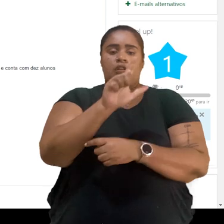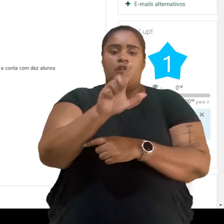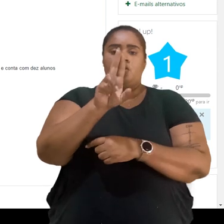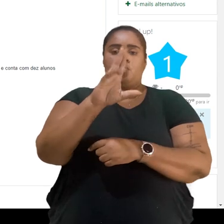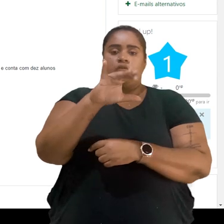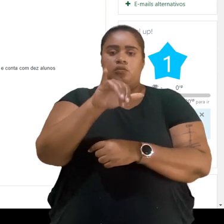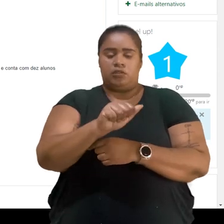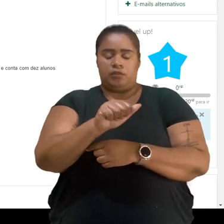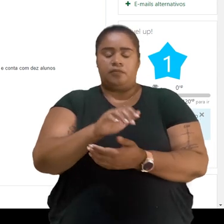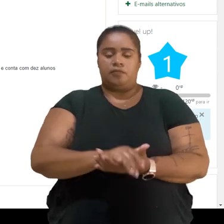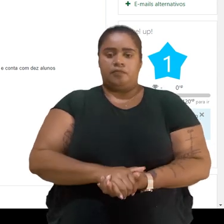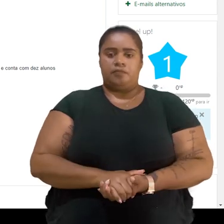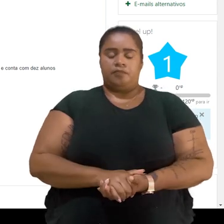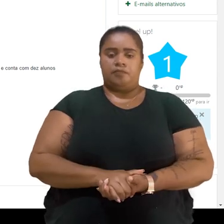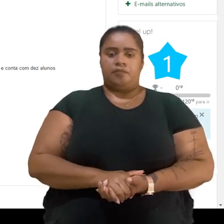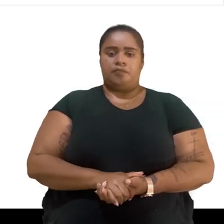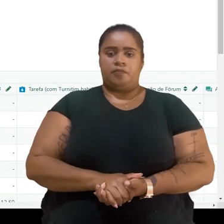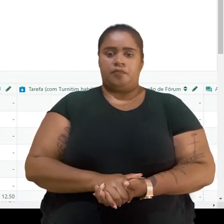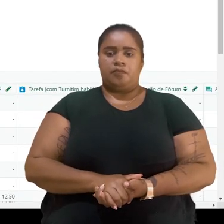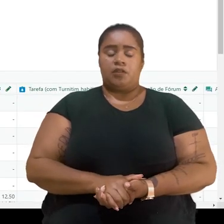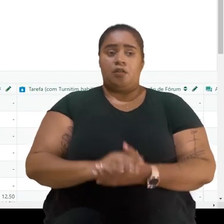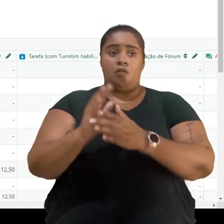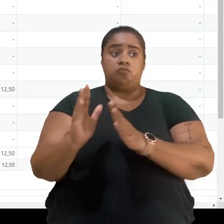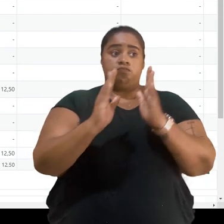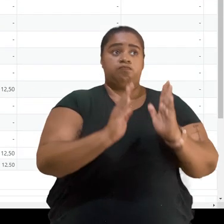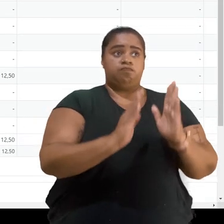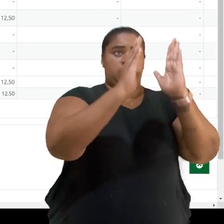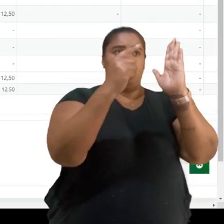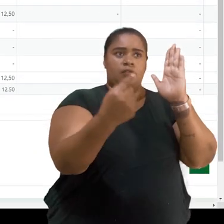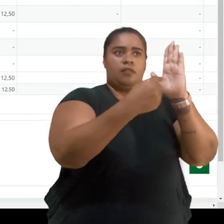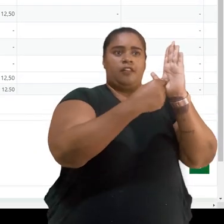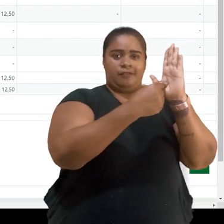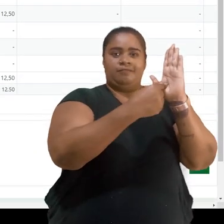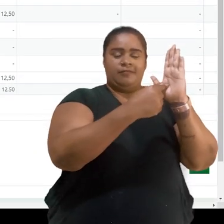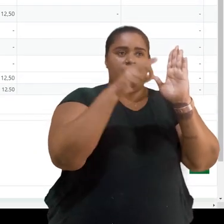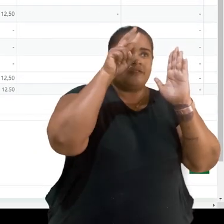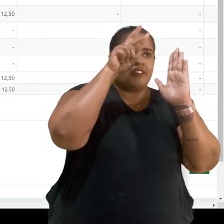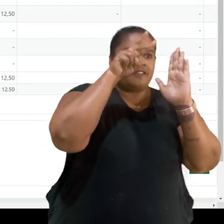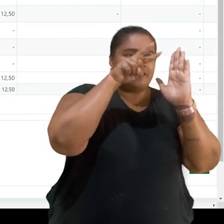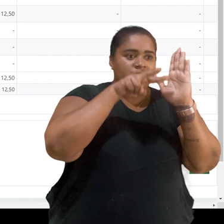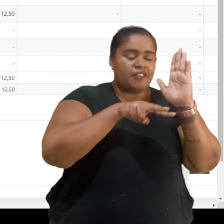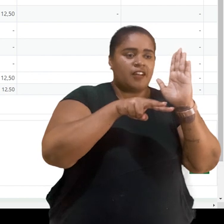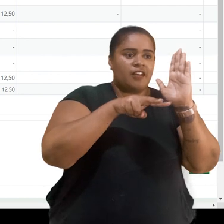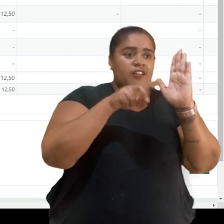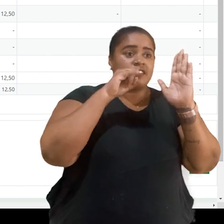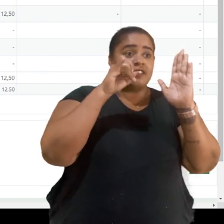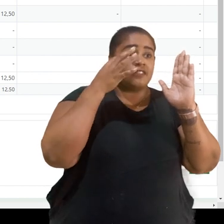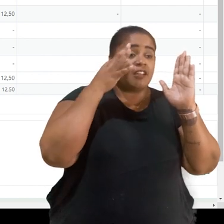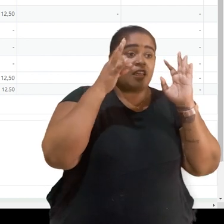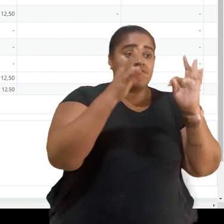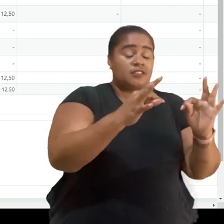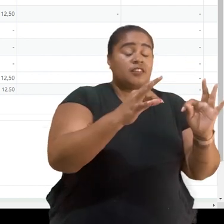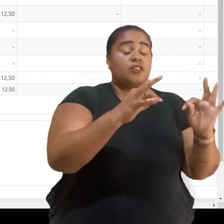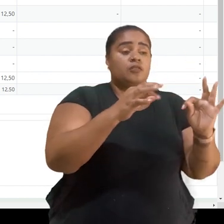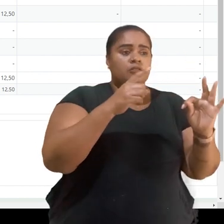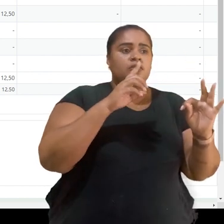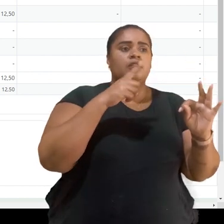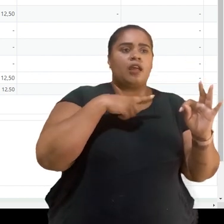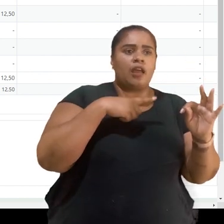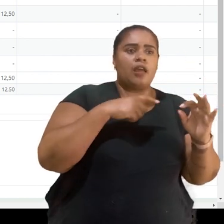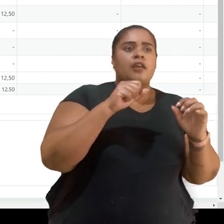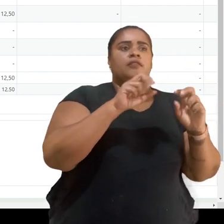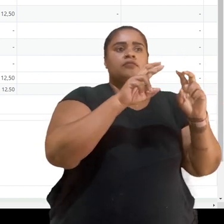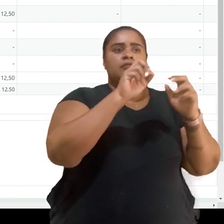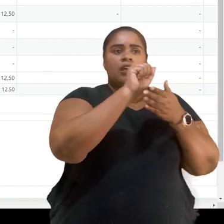Lúcia neste caso. Então vou vir aqui no bloco notas e vou verificar. Então observe que se trata da